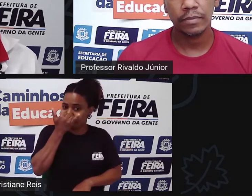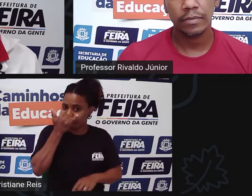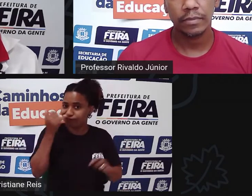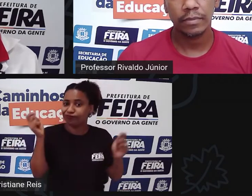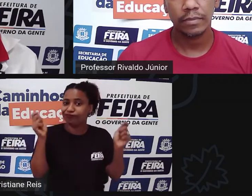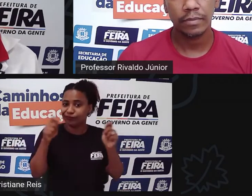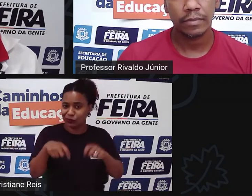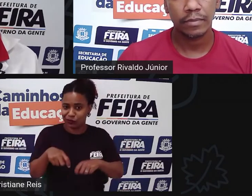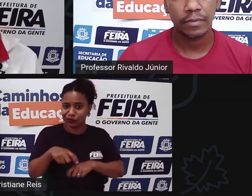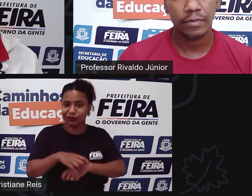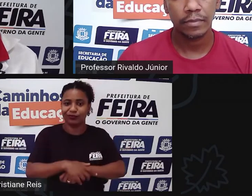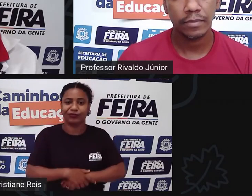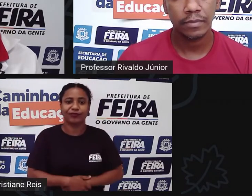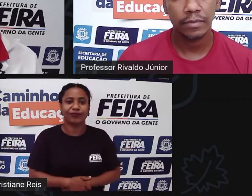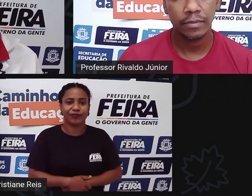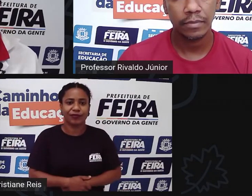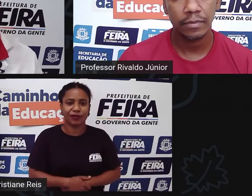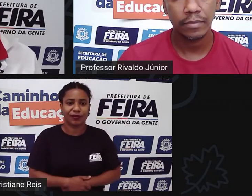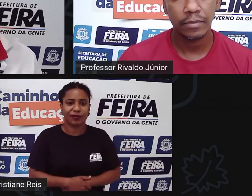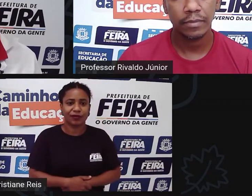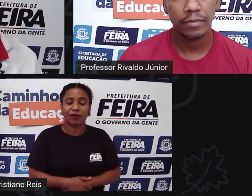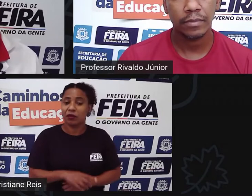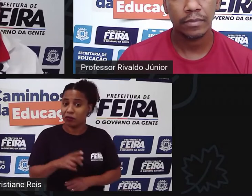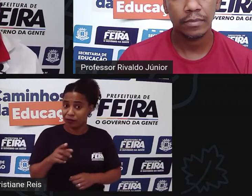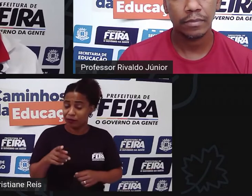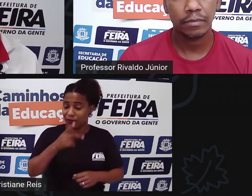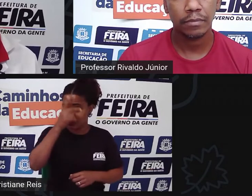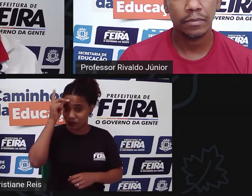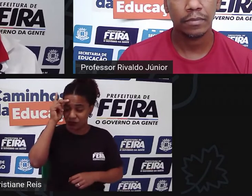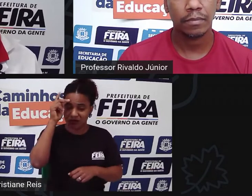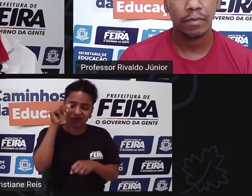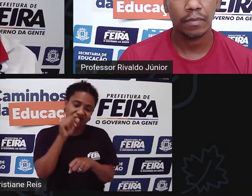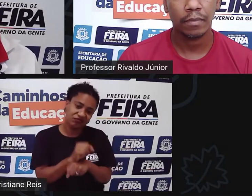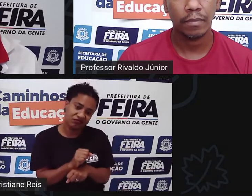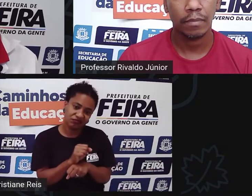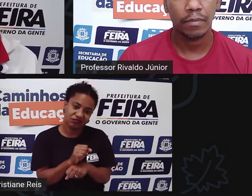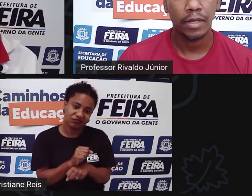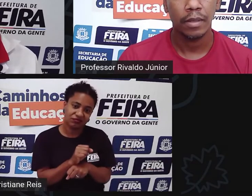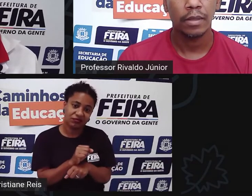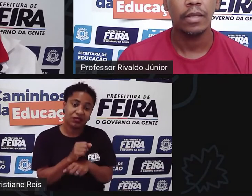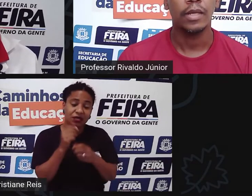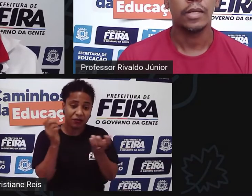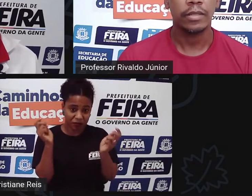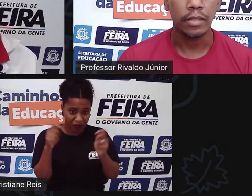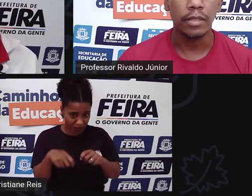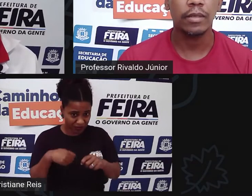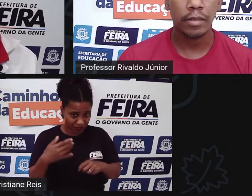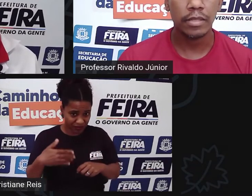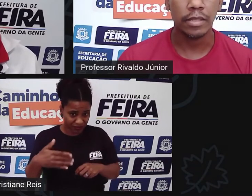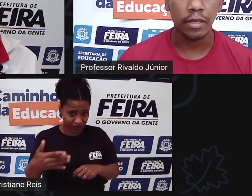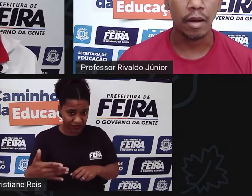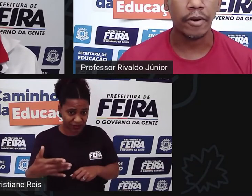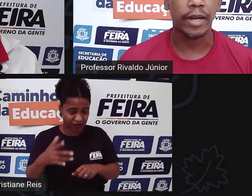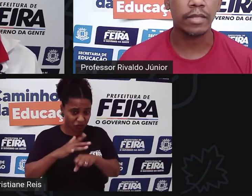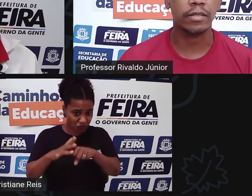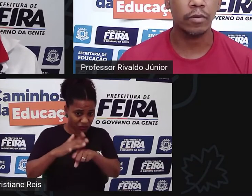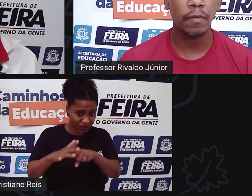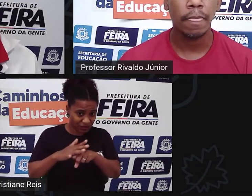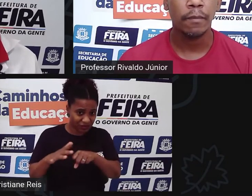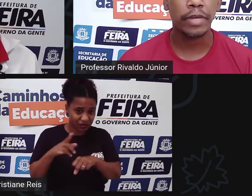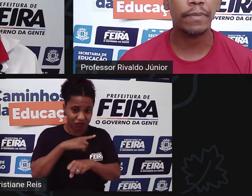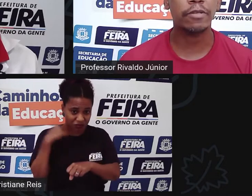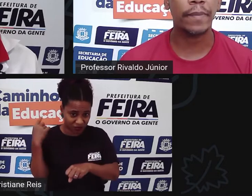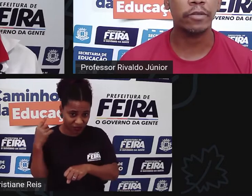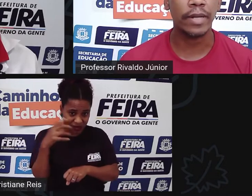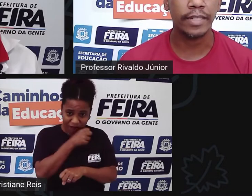Existe essa possibilidade de menor tempo de vida para a pessoa que é sedentária? Sim, sim, há uma relação,